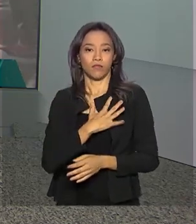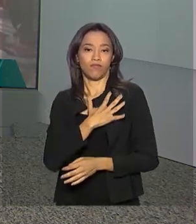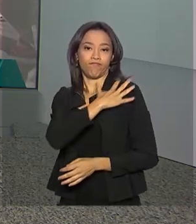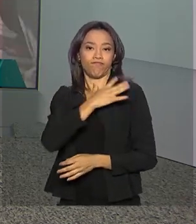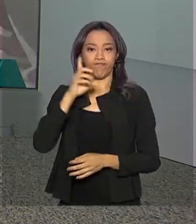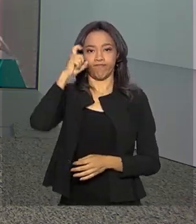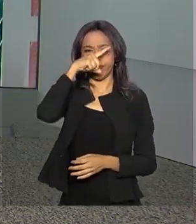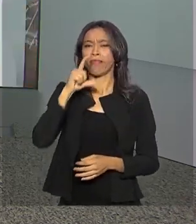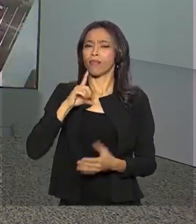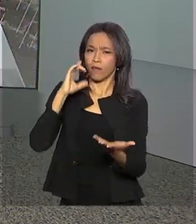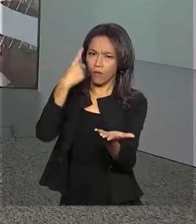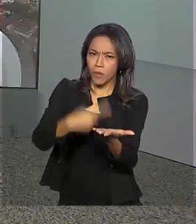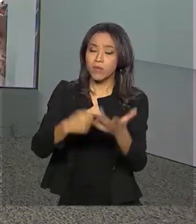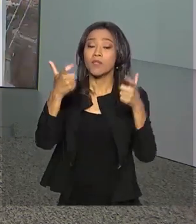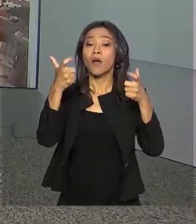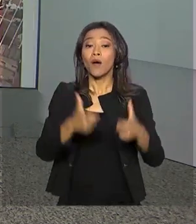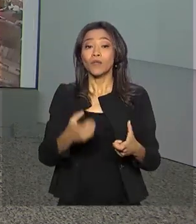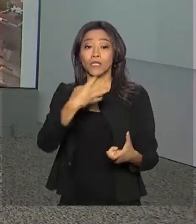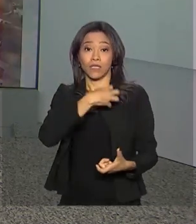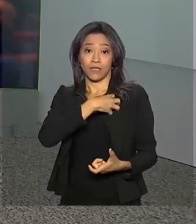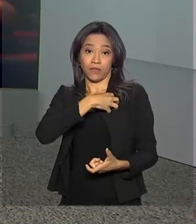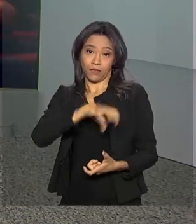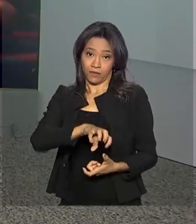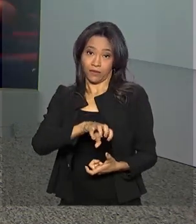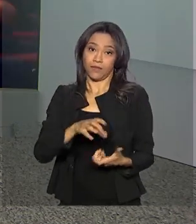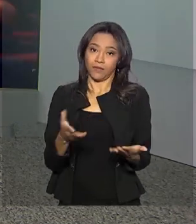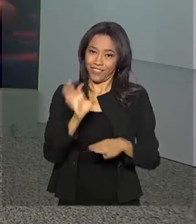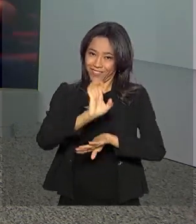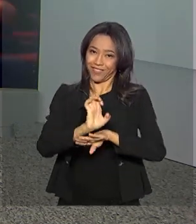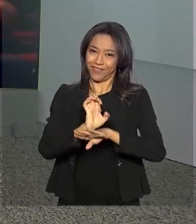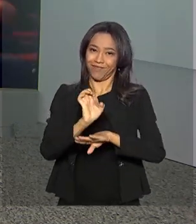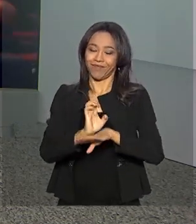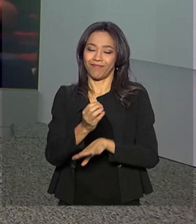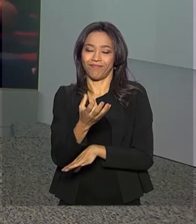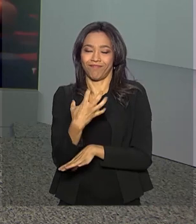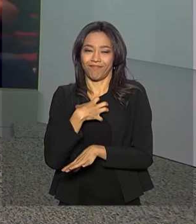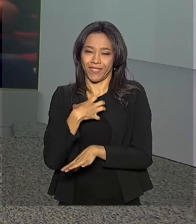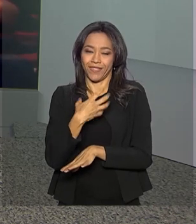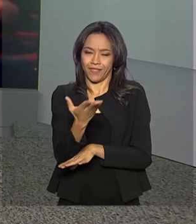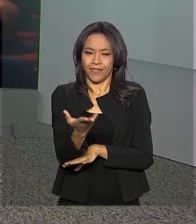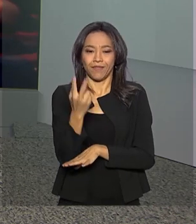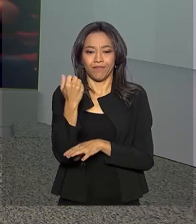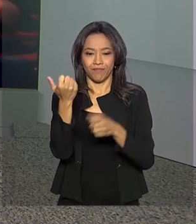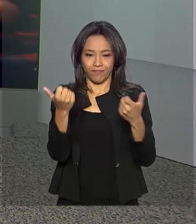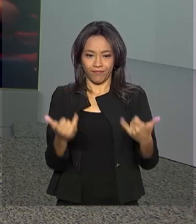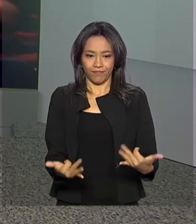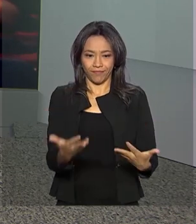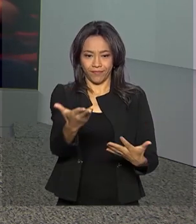Salvador, na Bahia. Cláudia Boiunga traz os detalhes ao vivo para a gente de lá. Cláudia, bom dia.